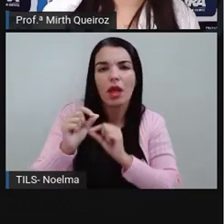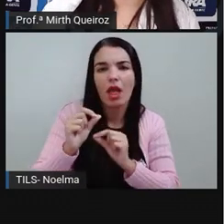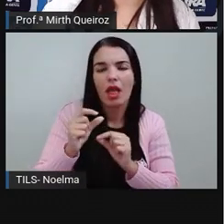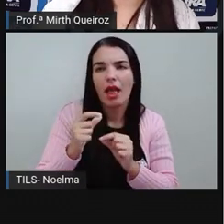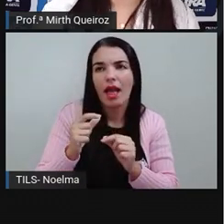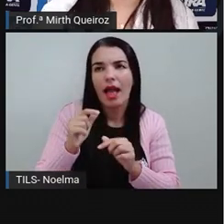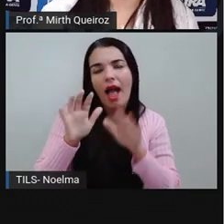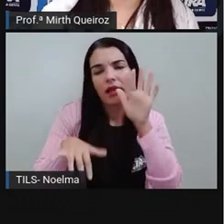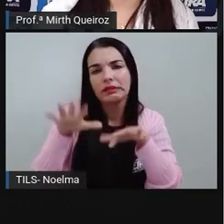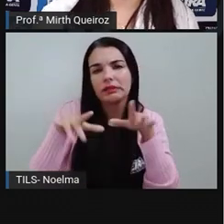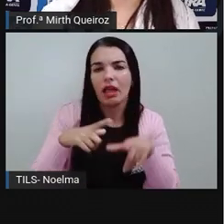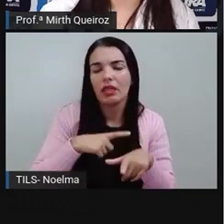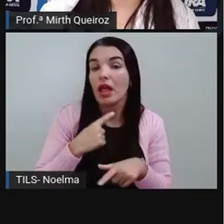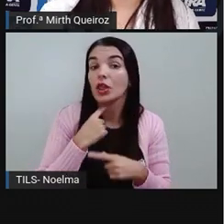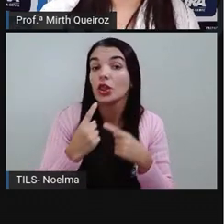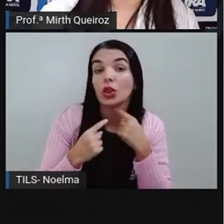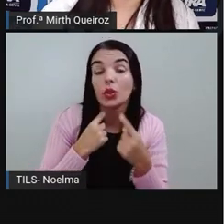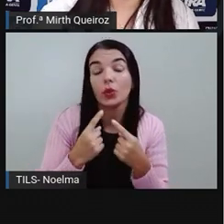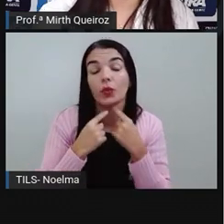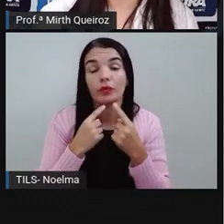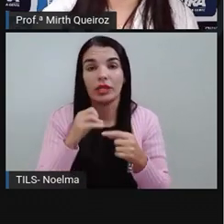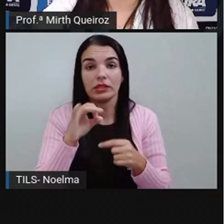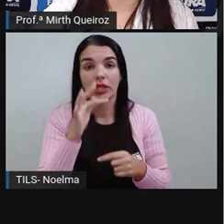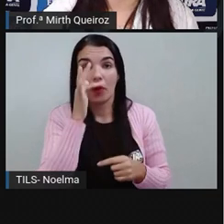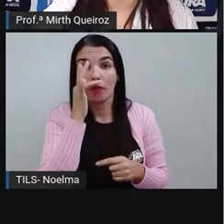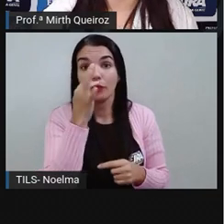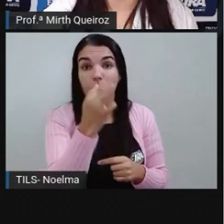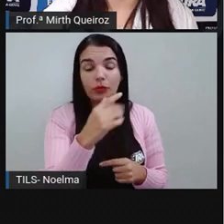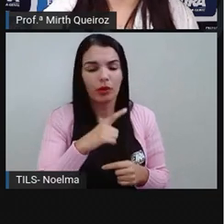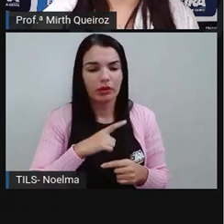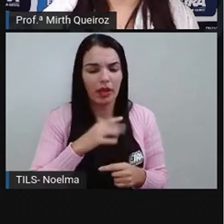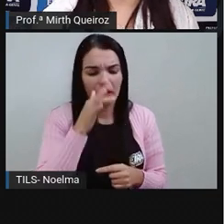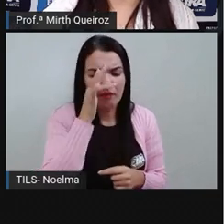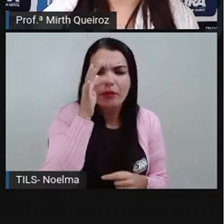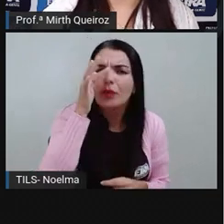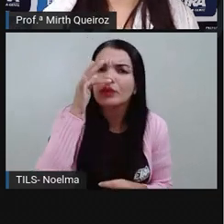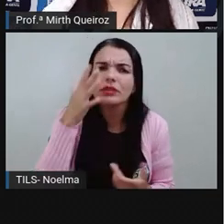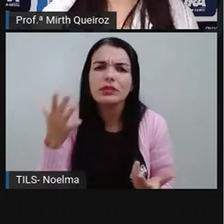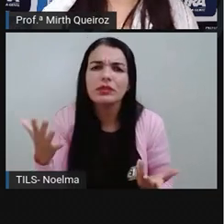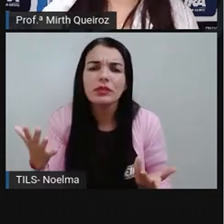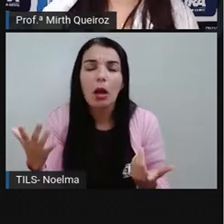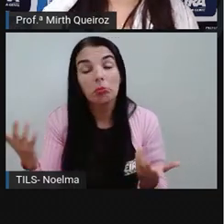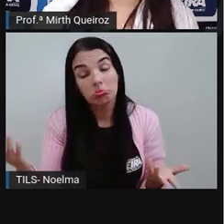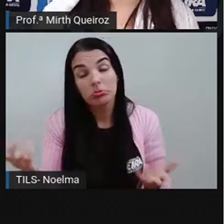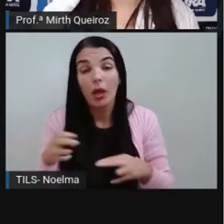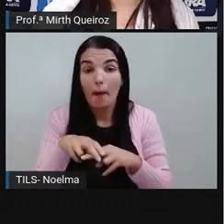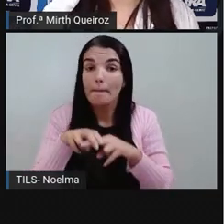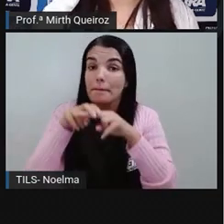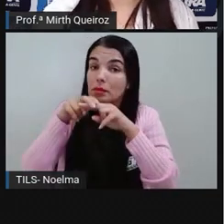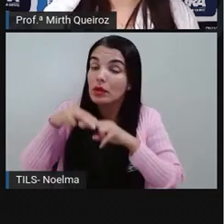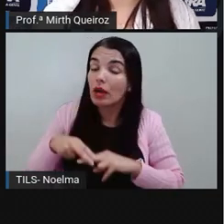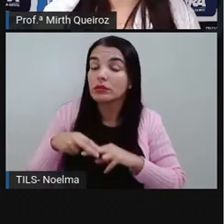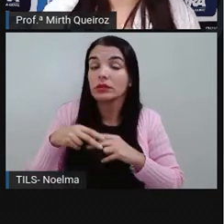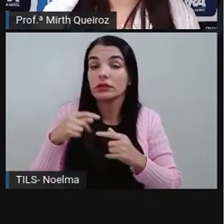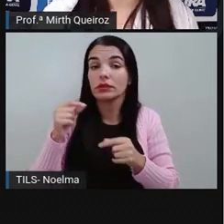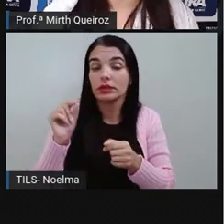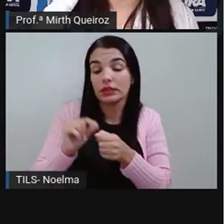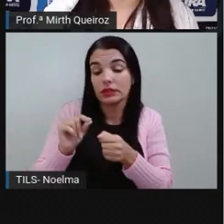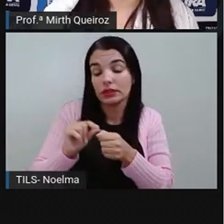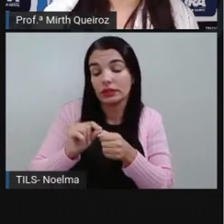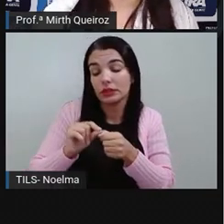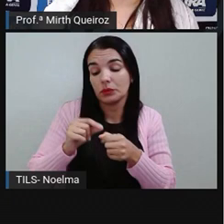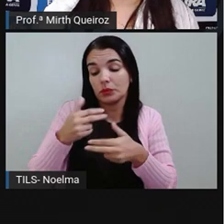Por que se tem dúvida? Se no futuro, por exemplo, terão flores? Devido às ações do homem sobre a